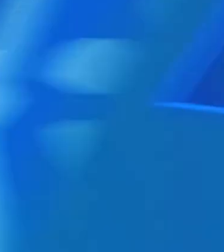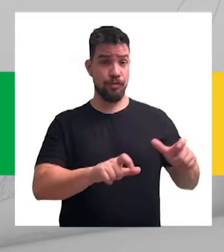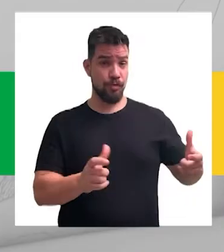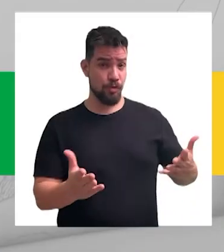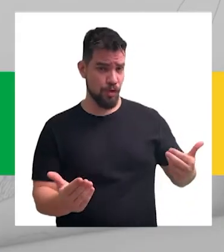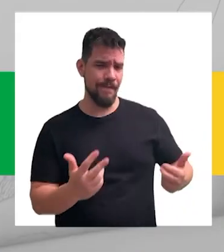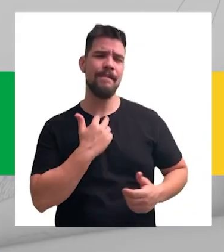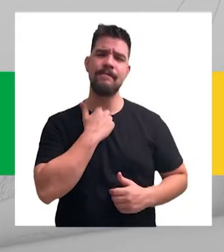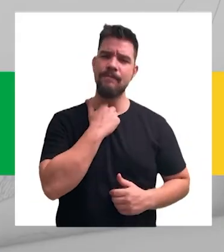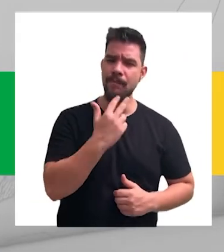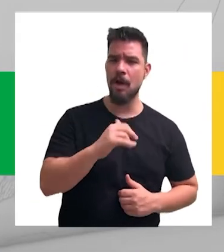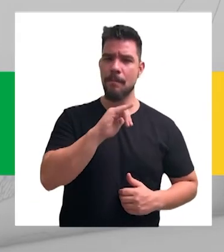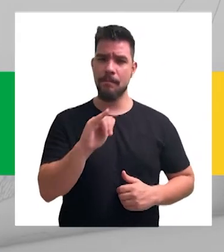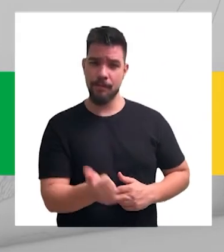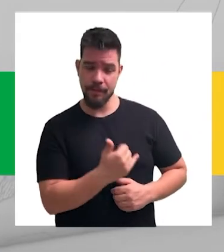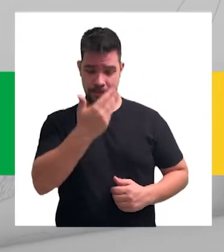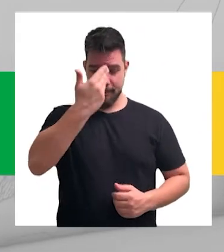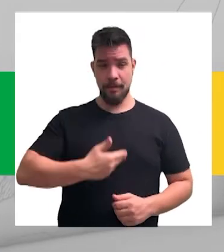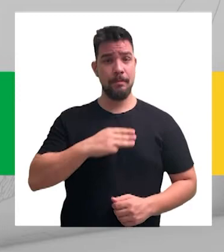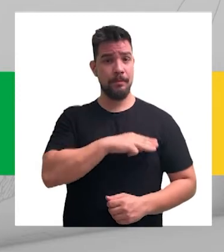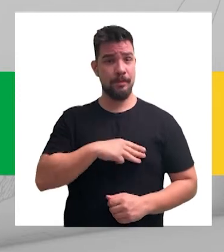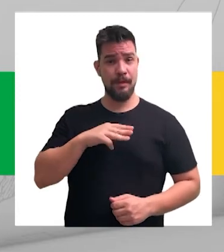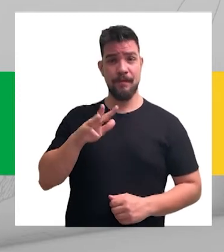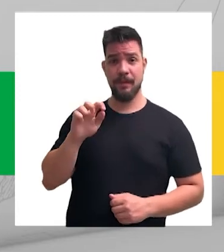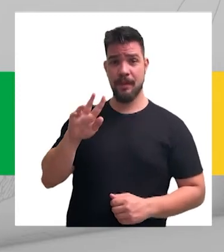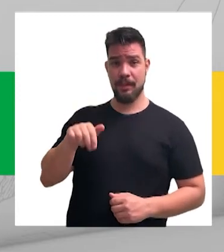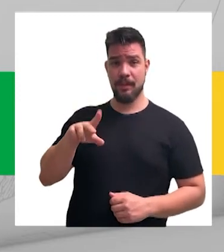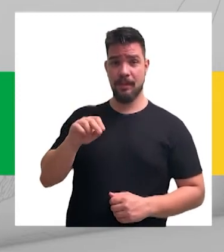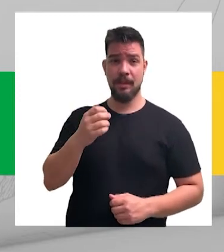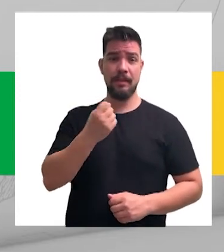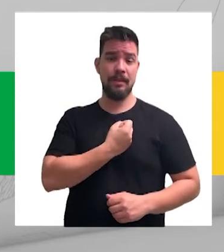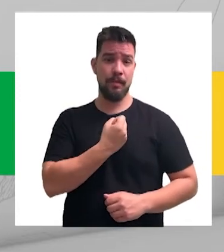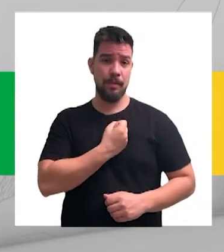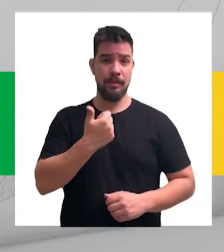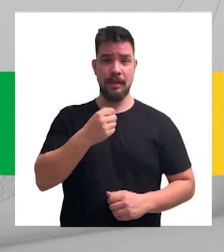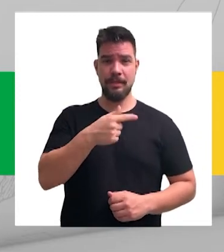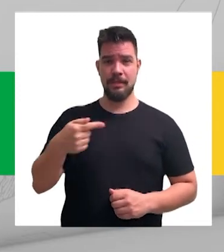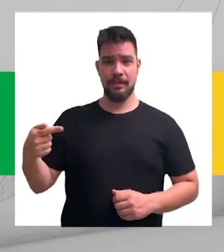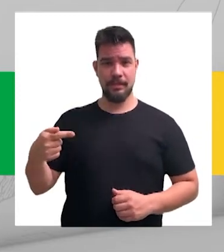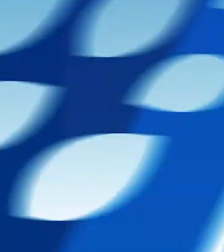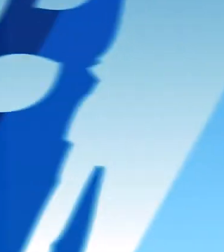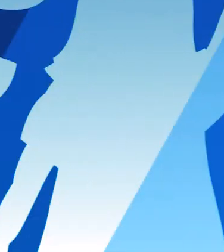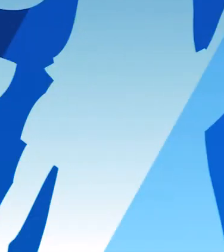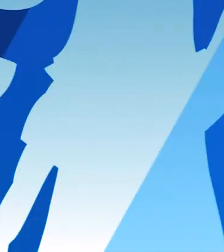7. Darei voz e vez à juventude, missionário Lorena Fernanda, deputado estadual, 10, 7, 7, 7. Tchau.